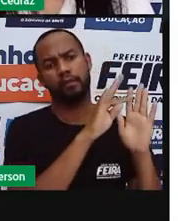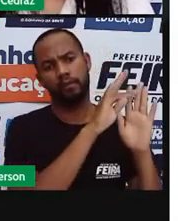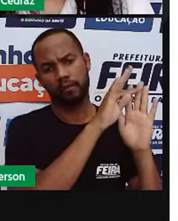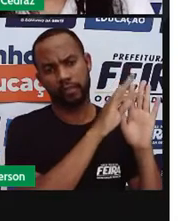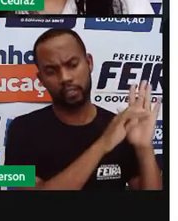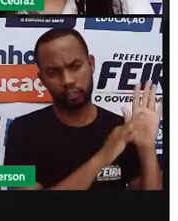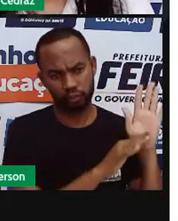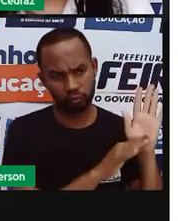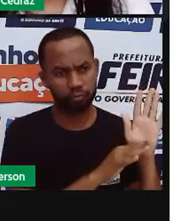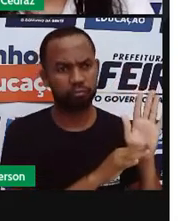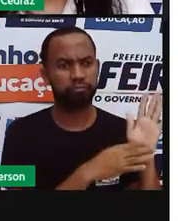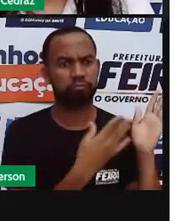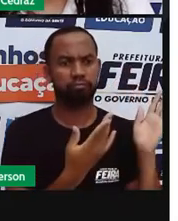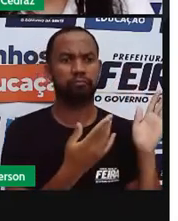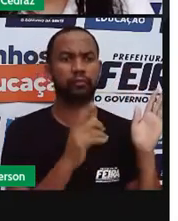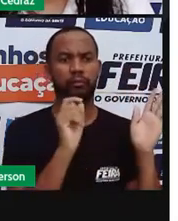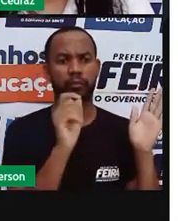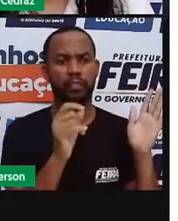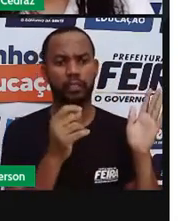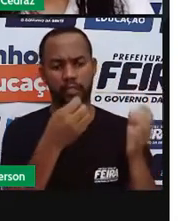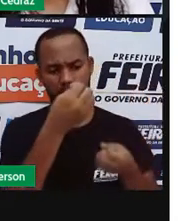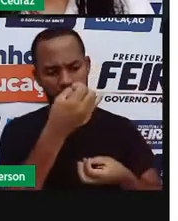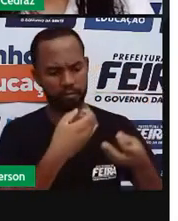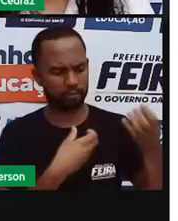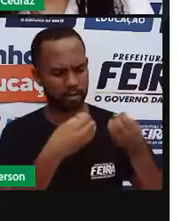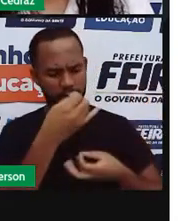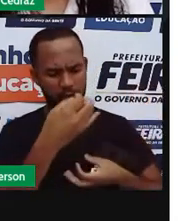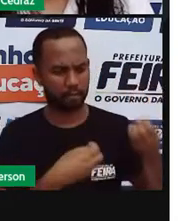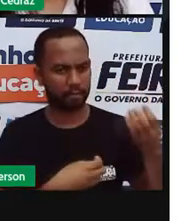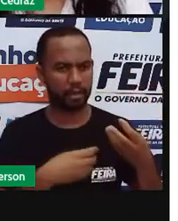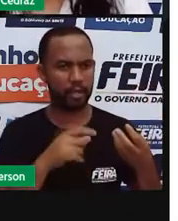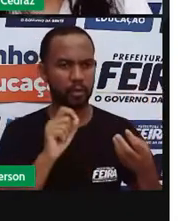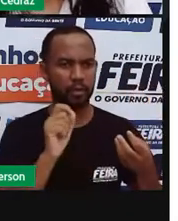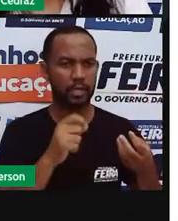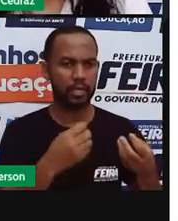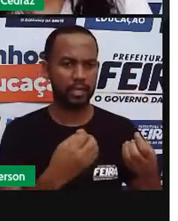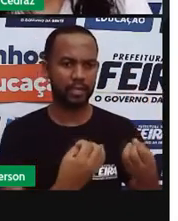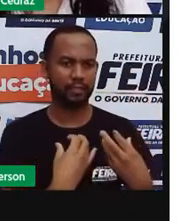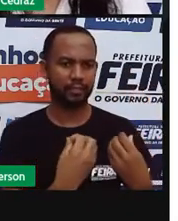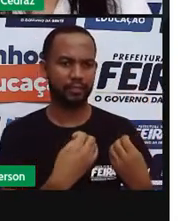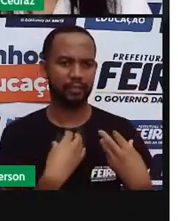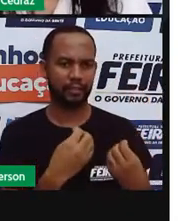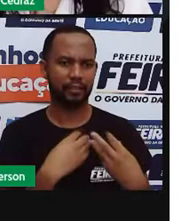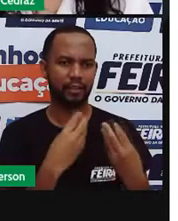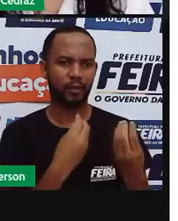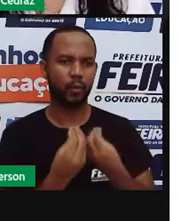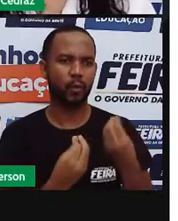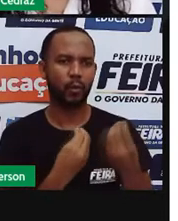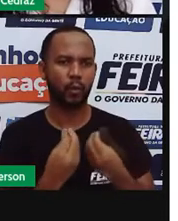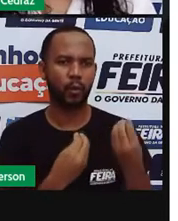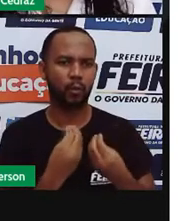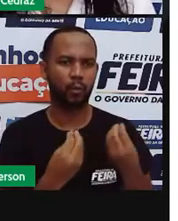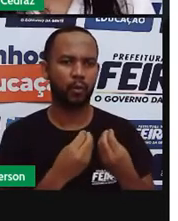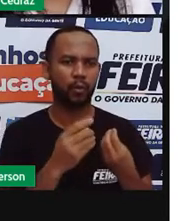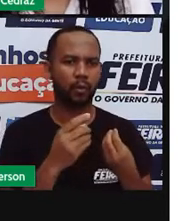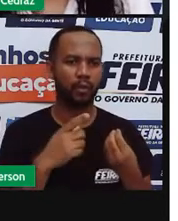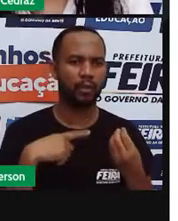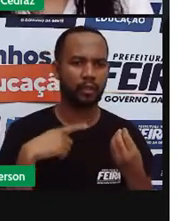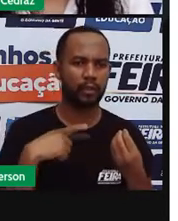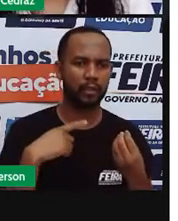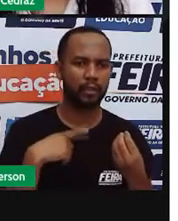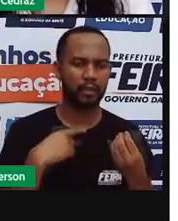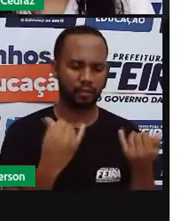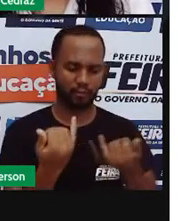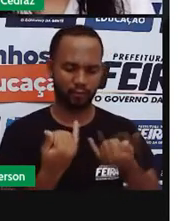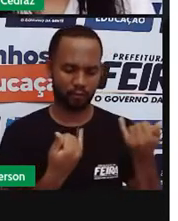a fazer alguma coisa. Essa informação, ela é prática. Ela vai nos conduzir